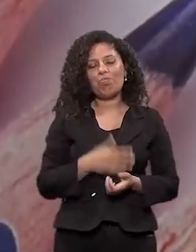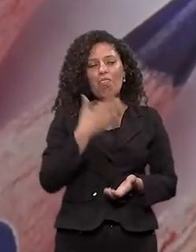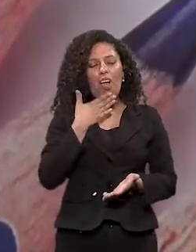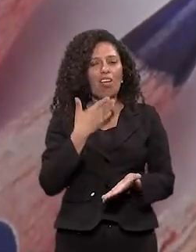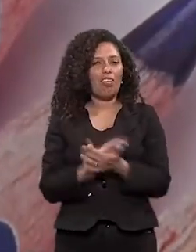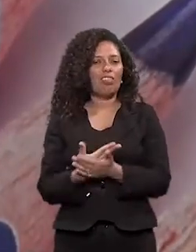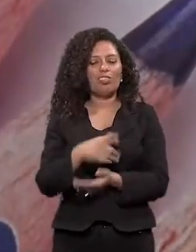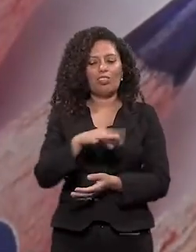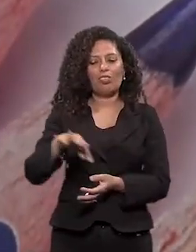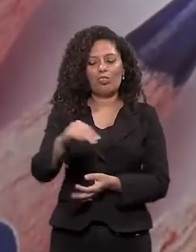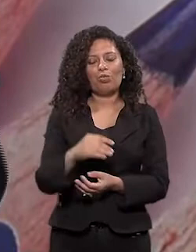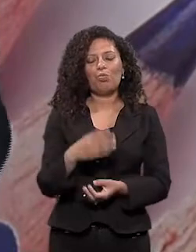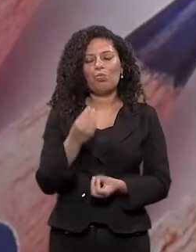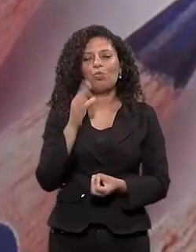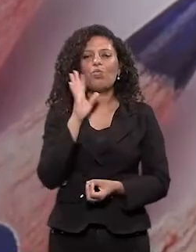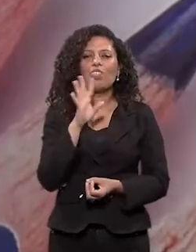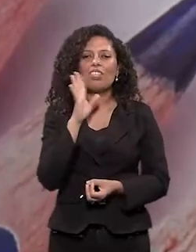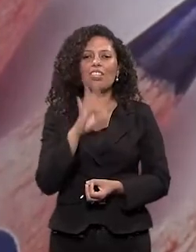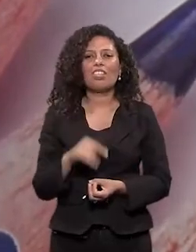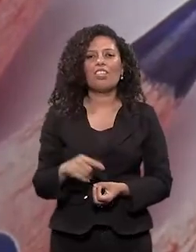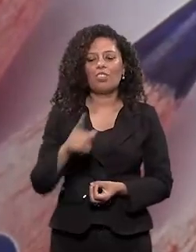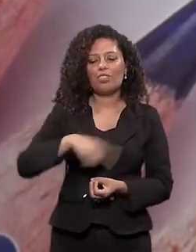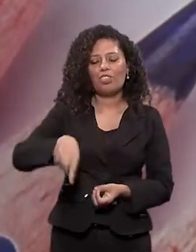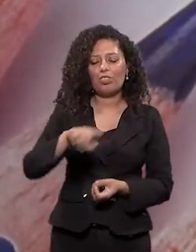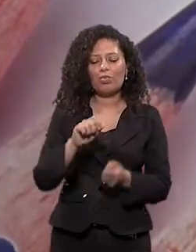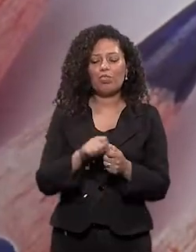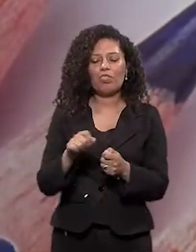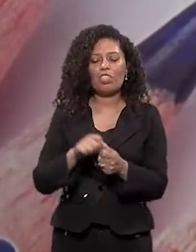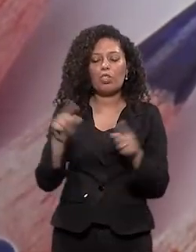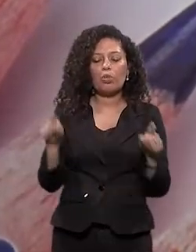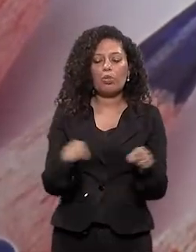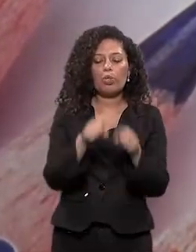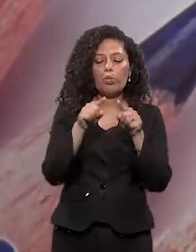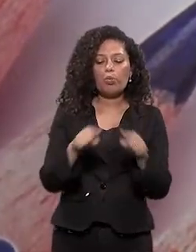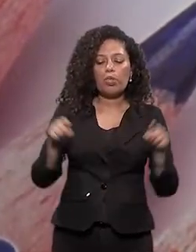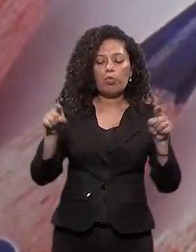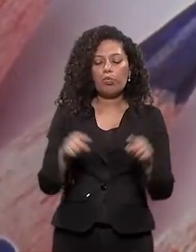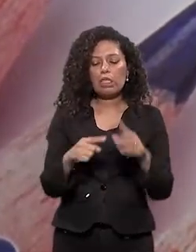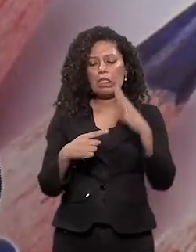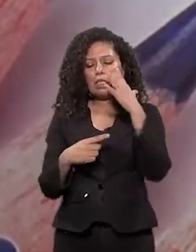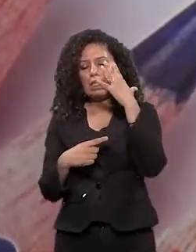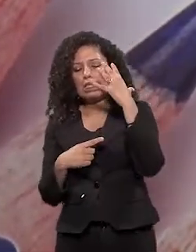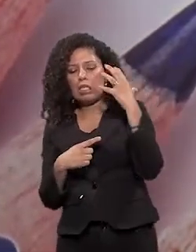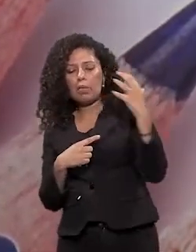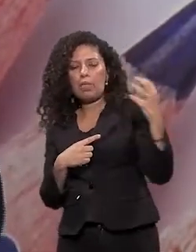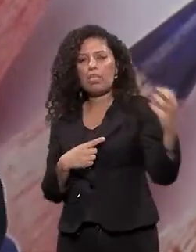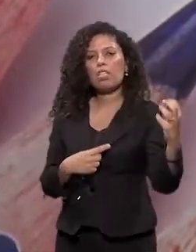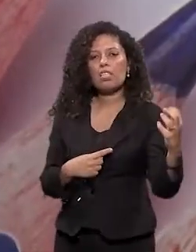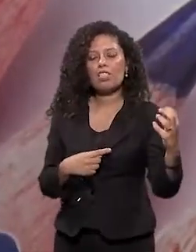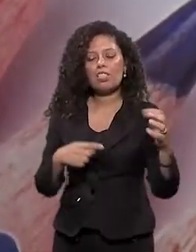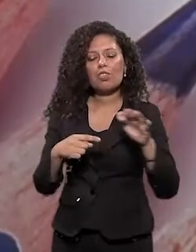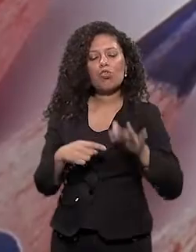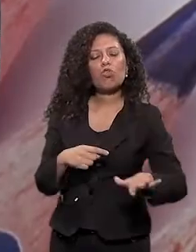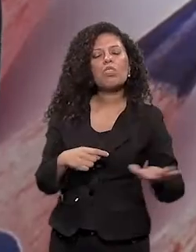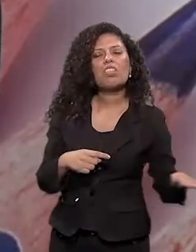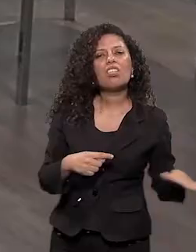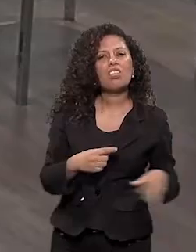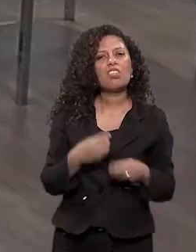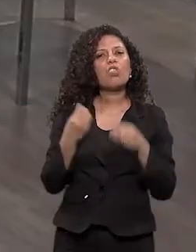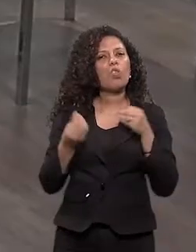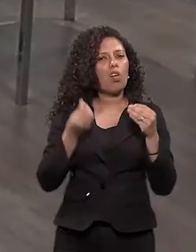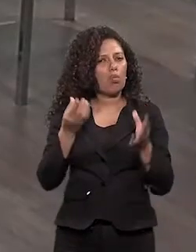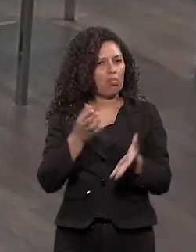vocês Muito legal! O a gente faz pra uma música ser atrativa Atraente pras crianças?